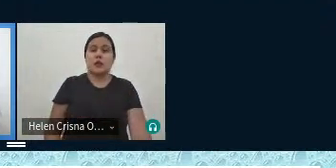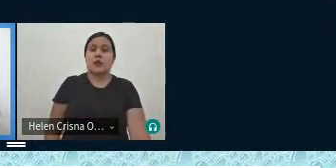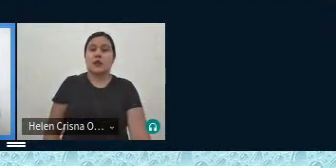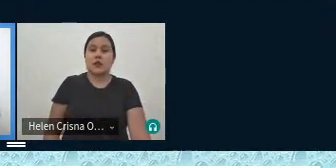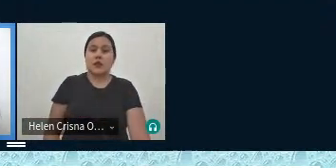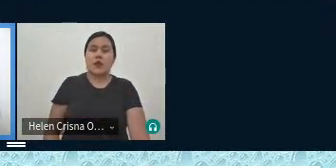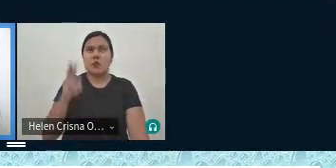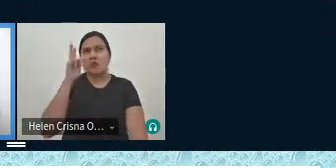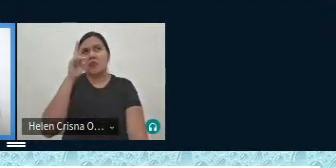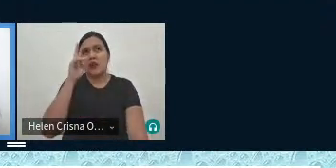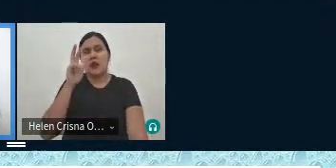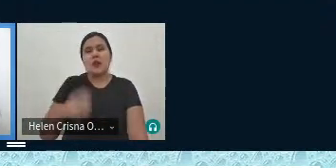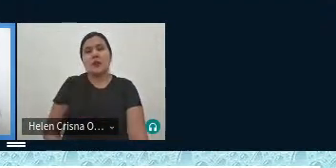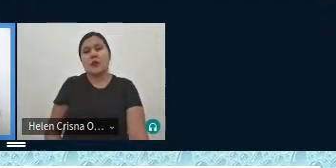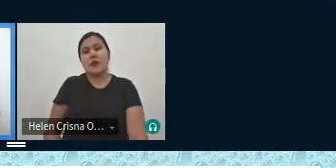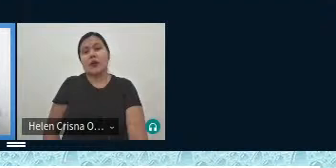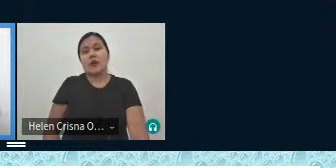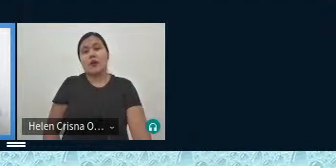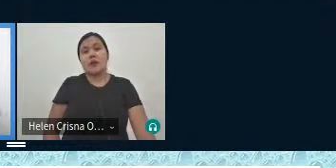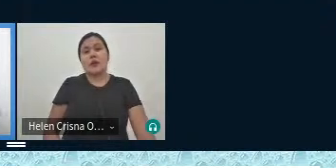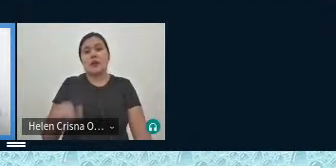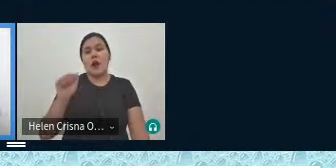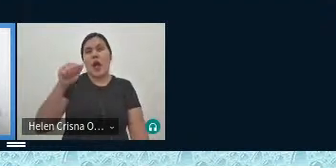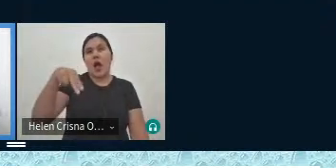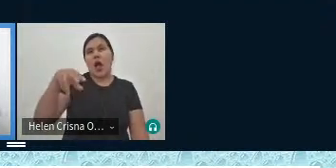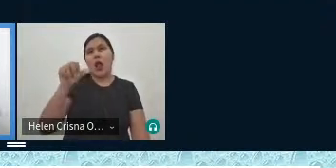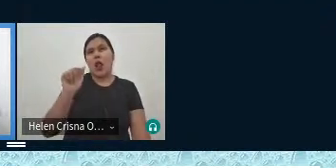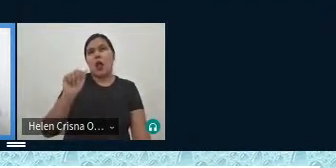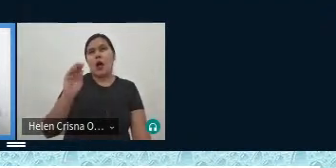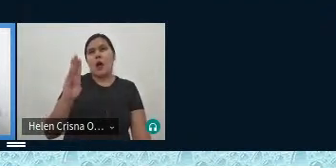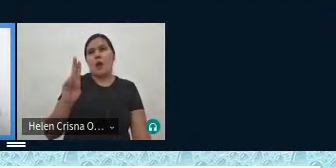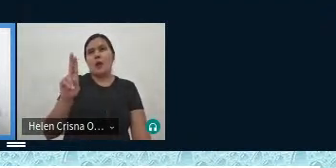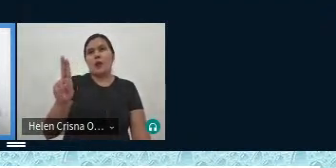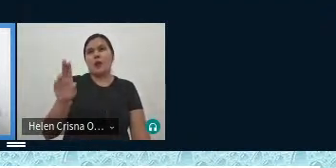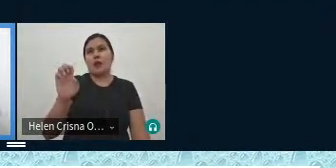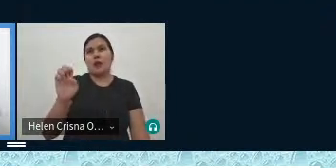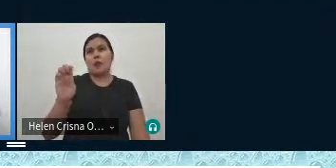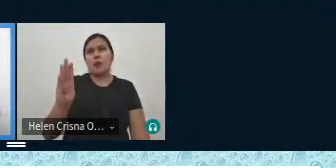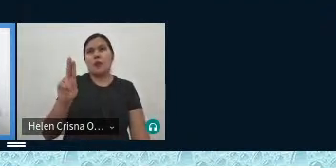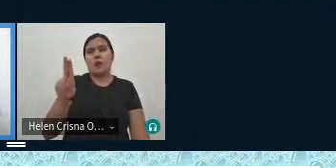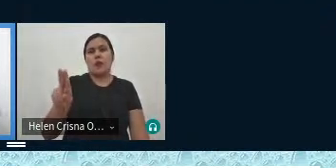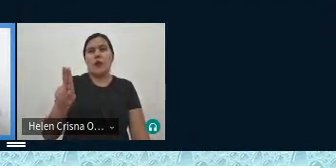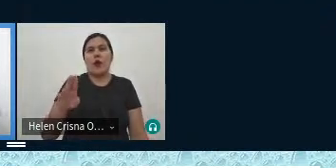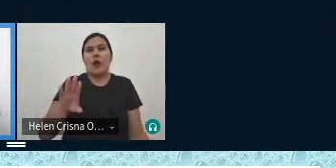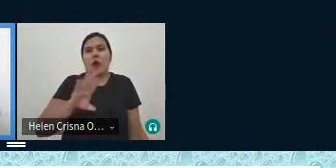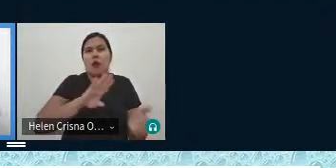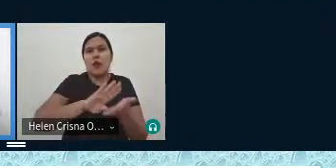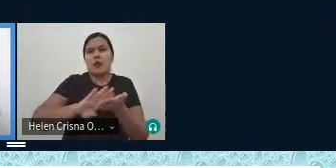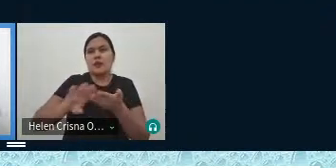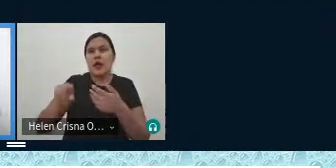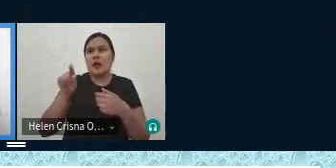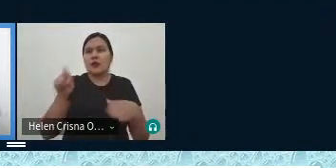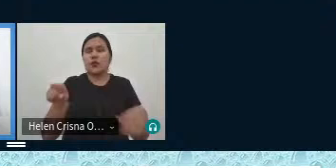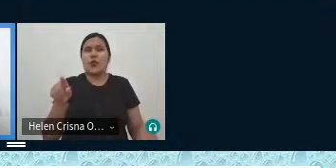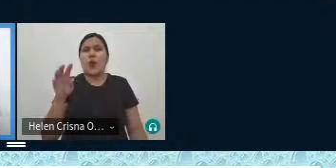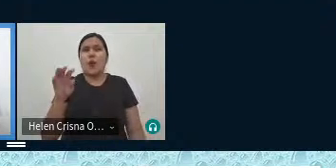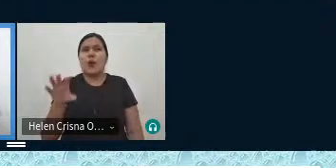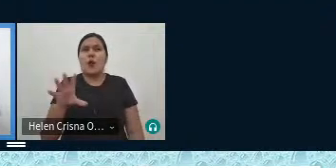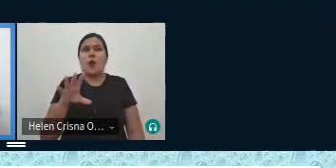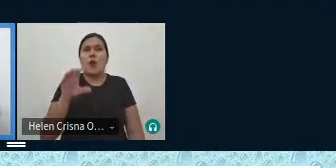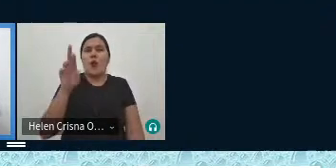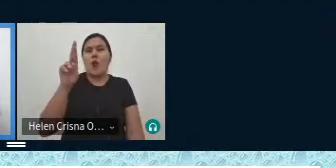não sei se vocês diziam assim Anabu Bubu quem sai é tu pelo rabo do tatu